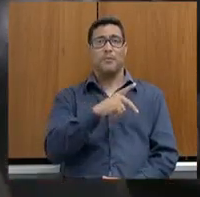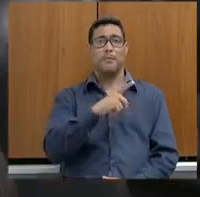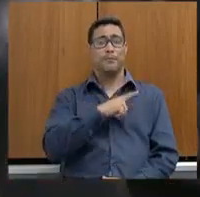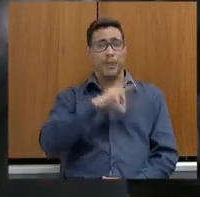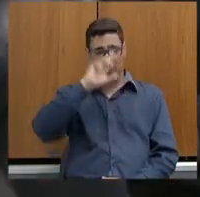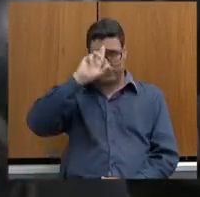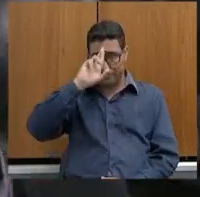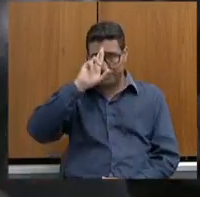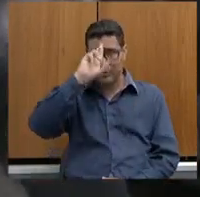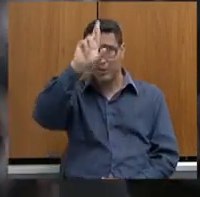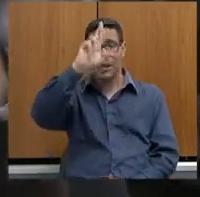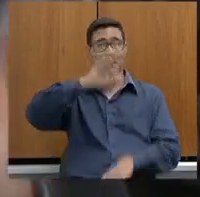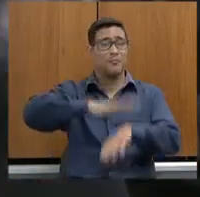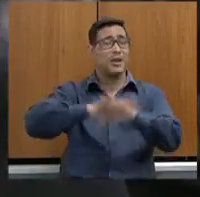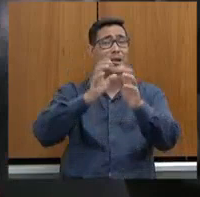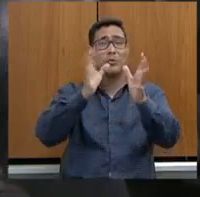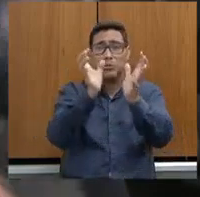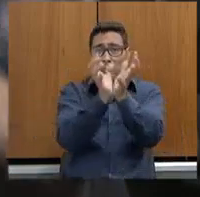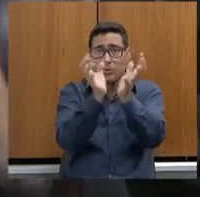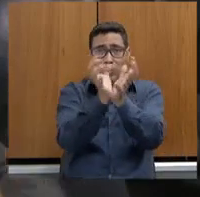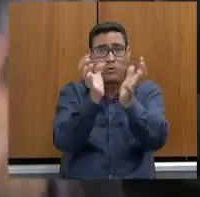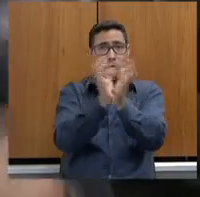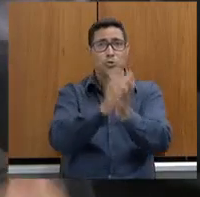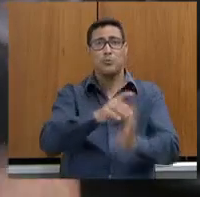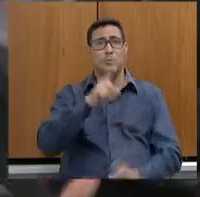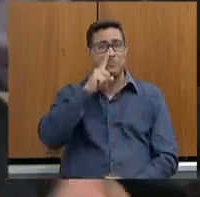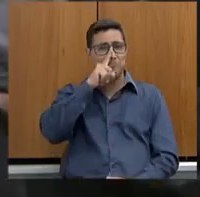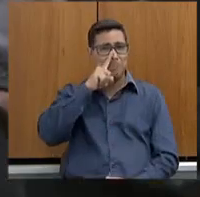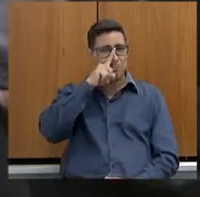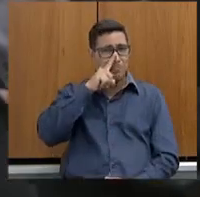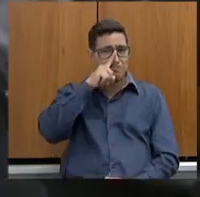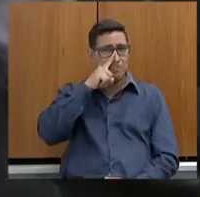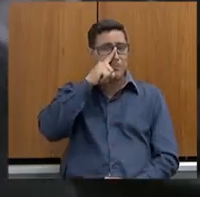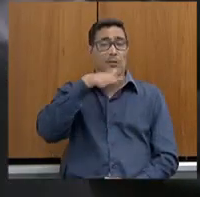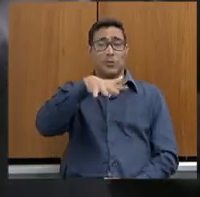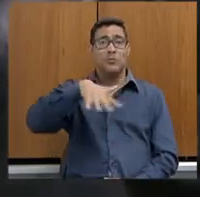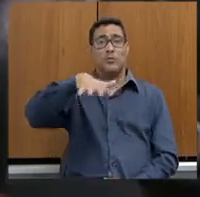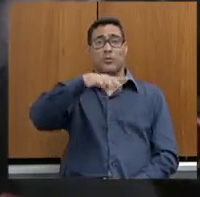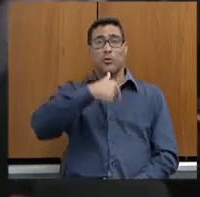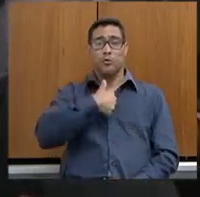chefe da maior organização criminosa que assaltou os cofres desse país.